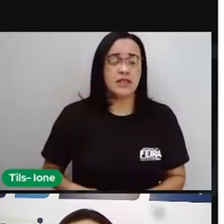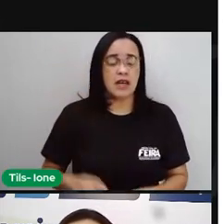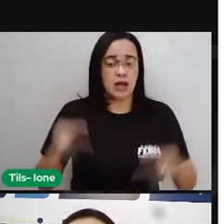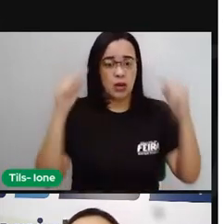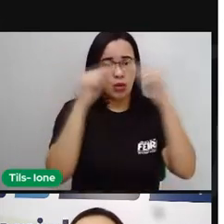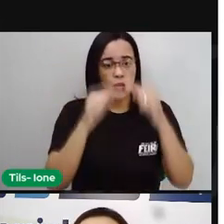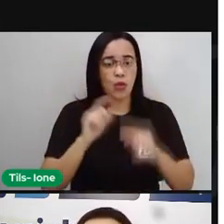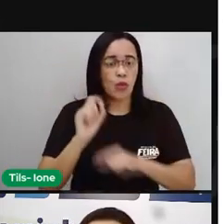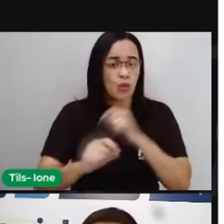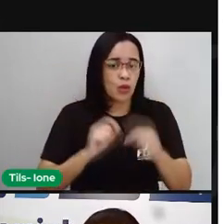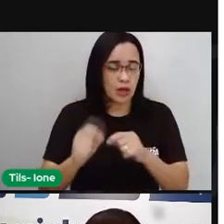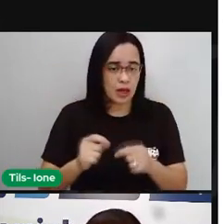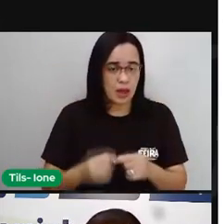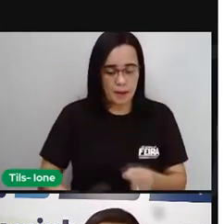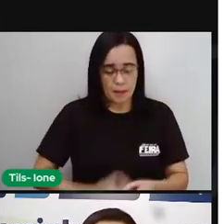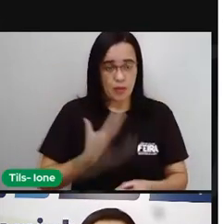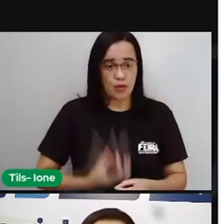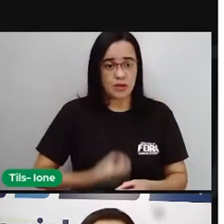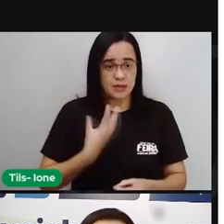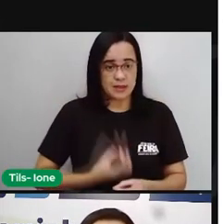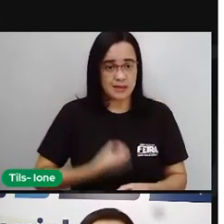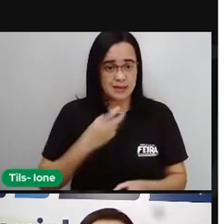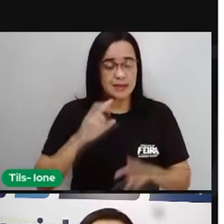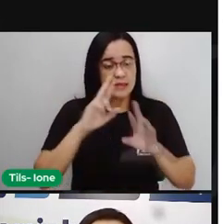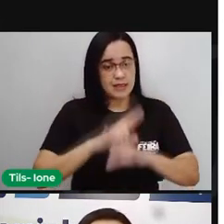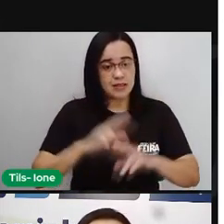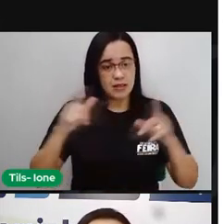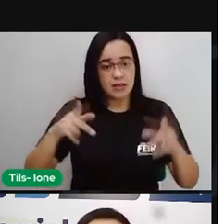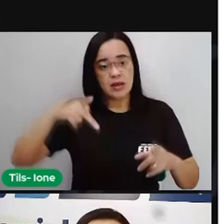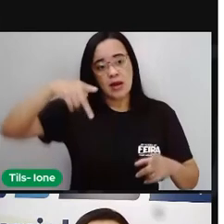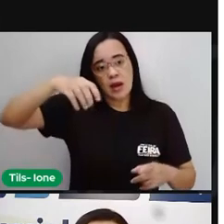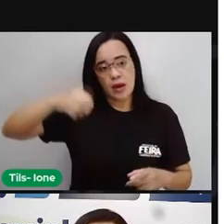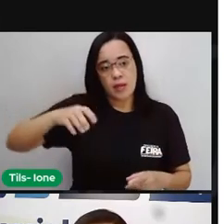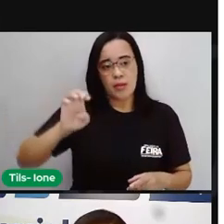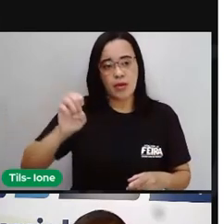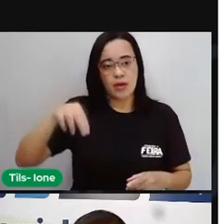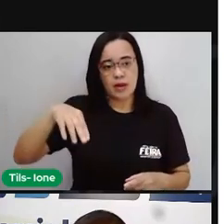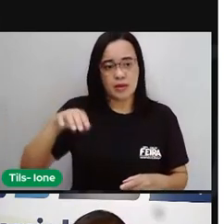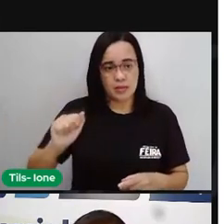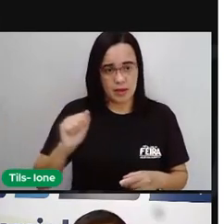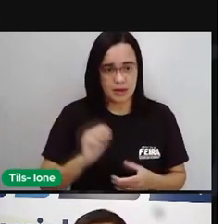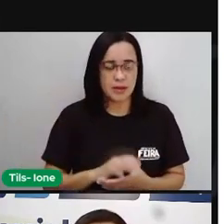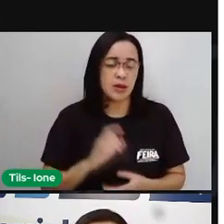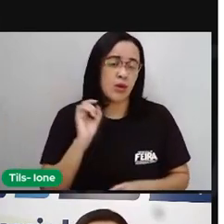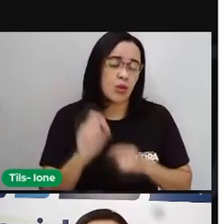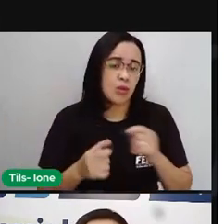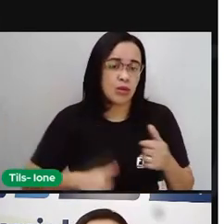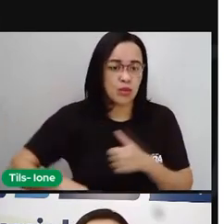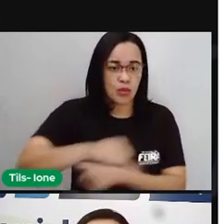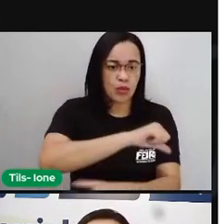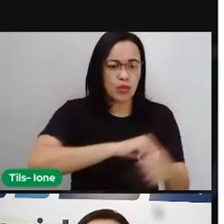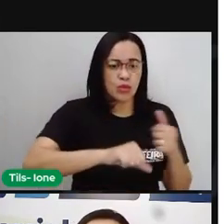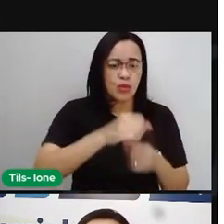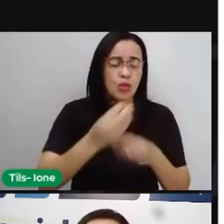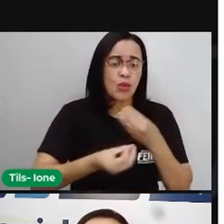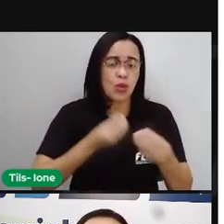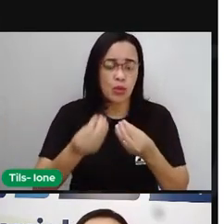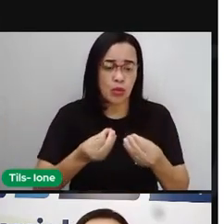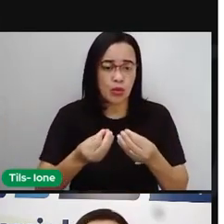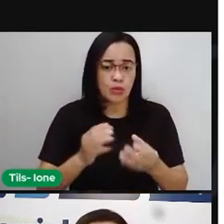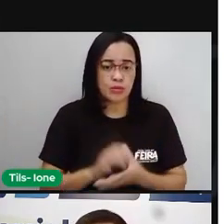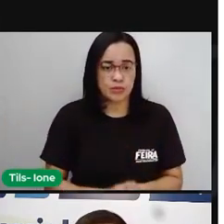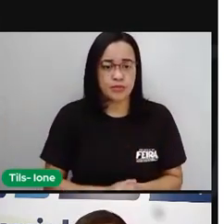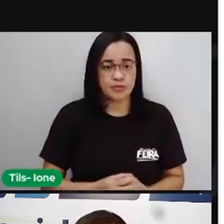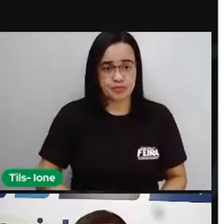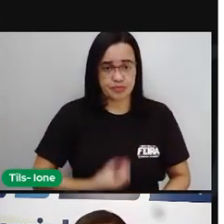poesia e poema. E aí ao contrário do que parece, a poesia não é apenas um estilo